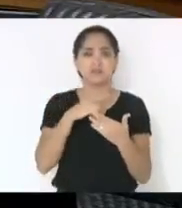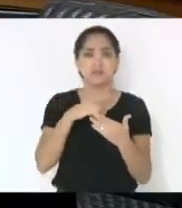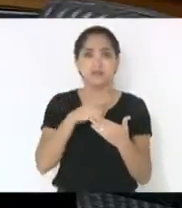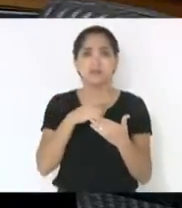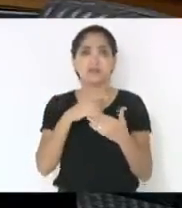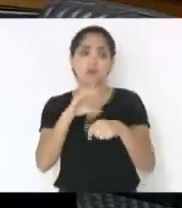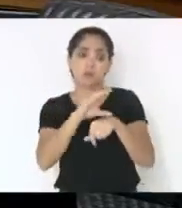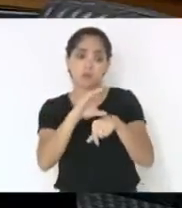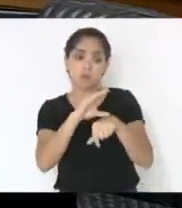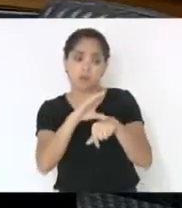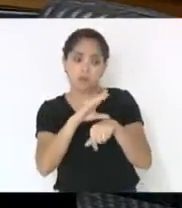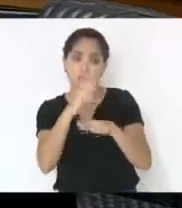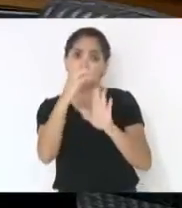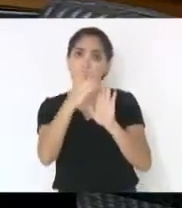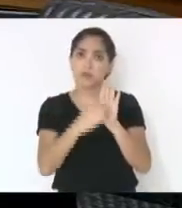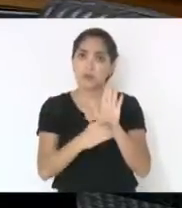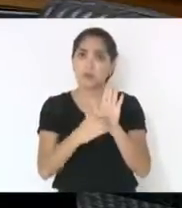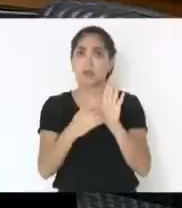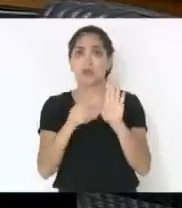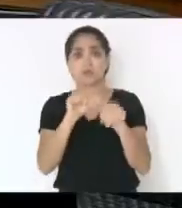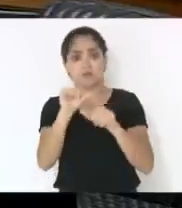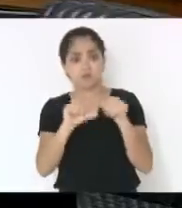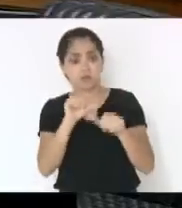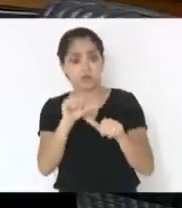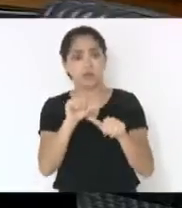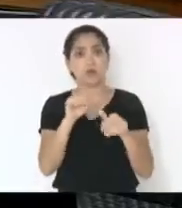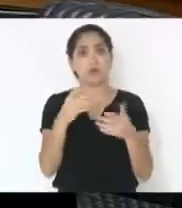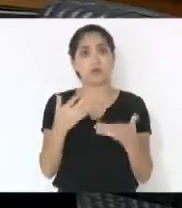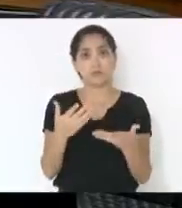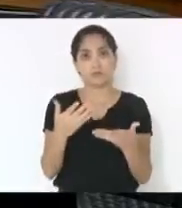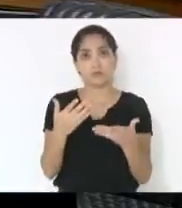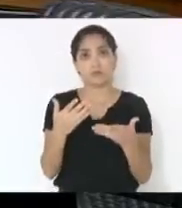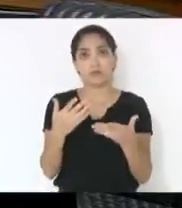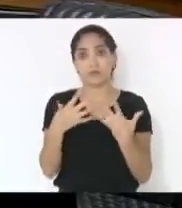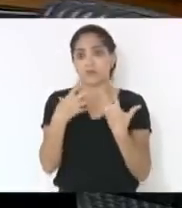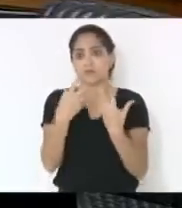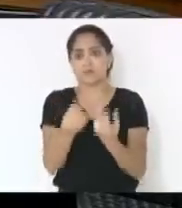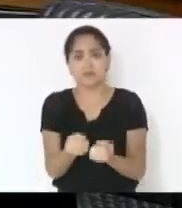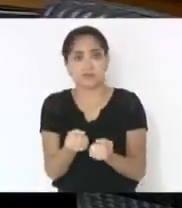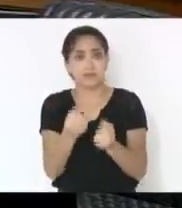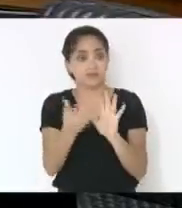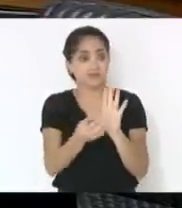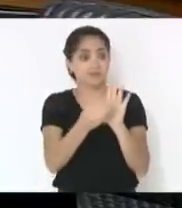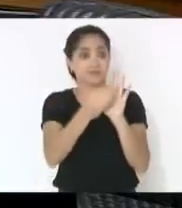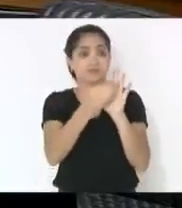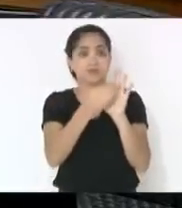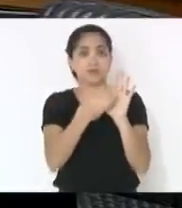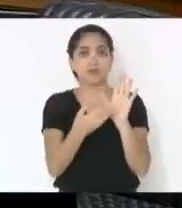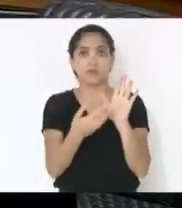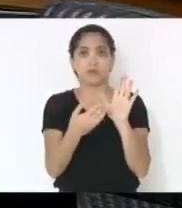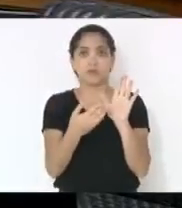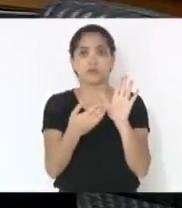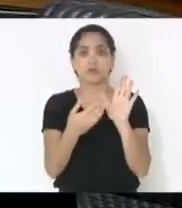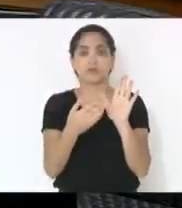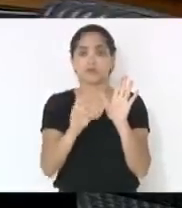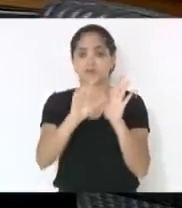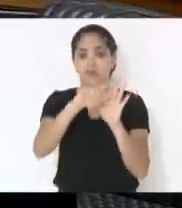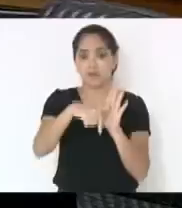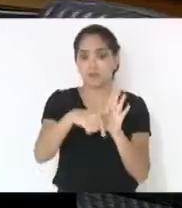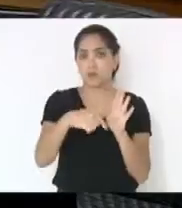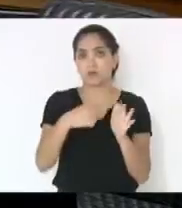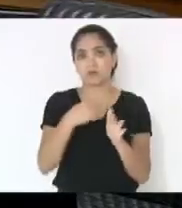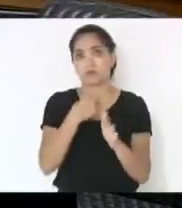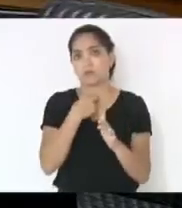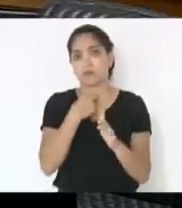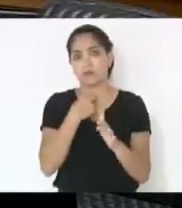Constituição prevê um decreto, está para alterar. Bom, se nem na administração se vota, nunca se faz nada depois. Então, aqui tem três